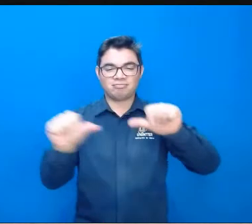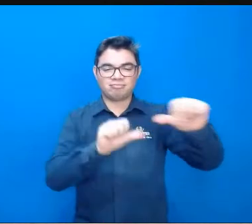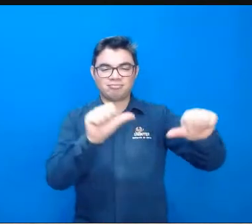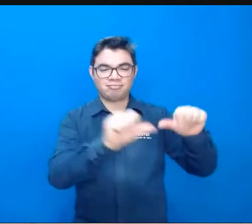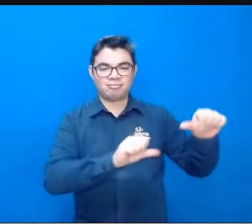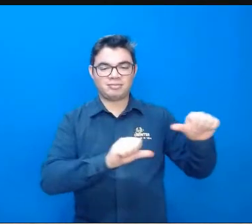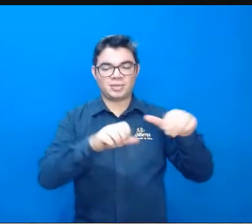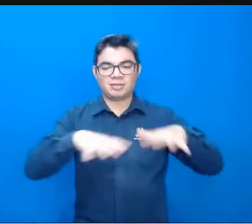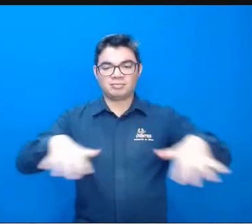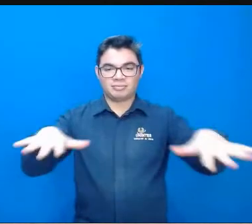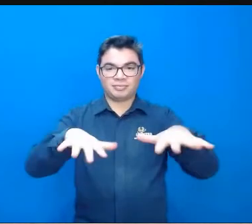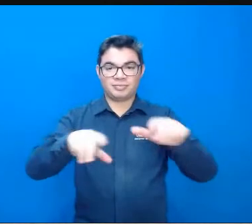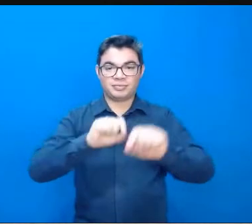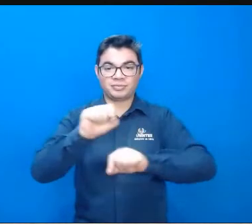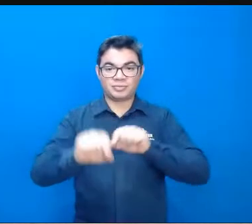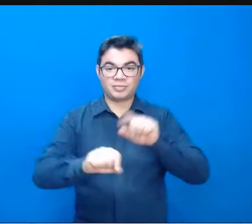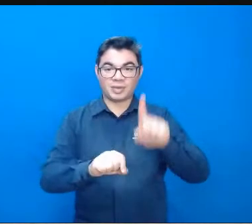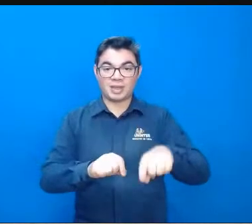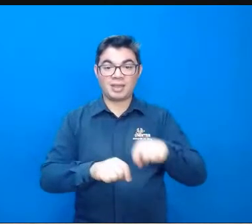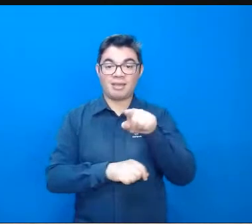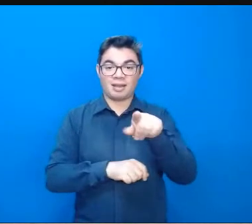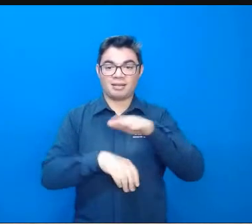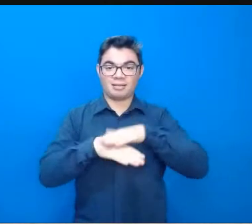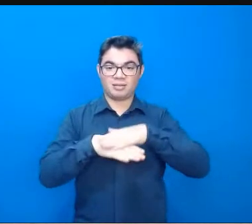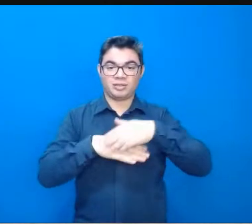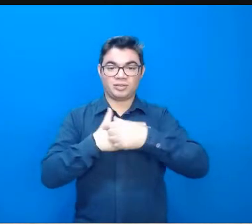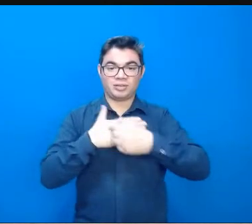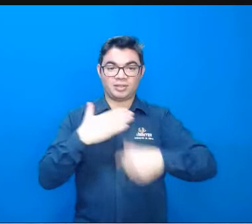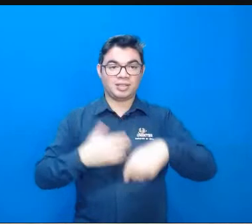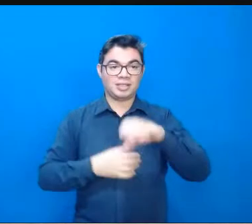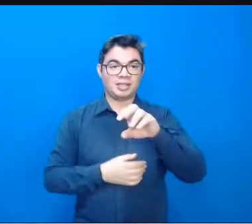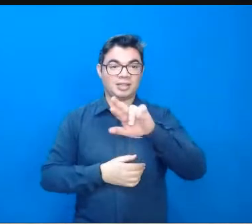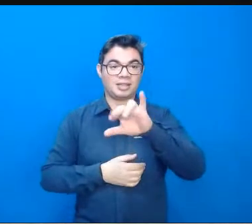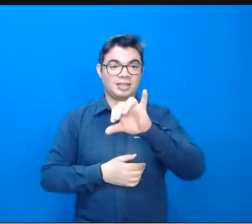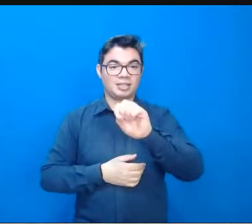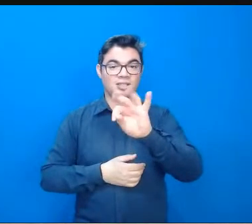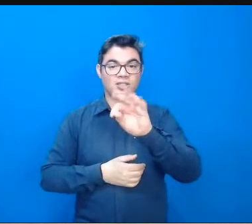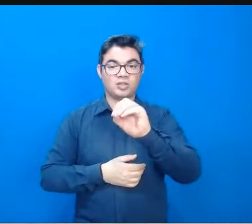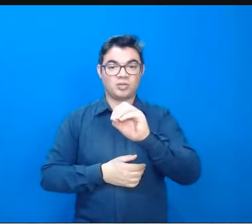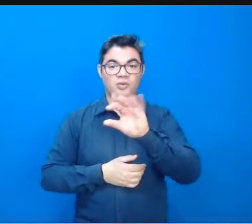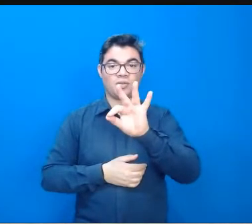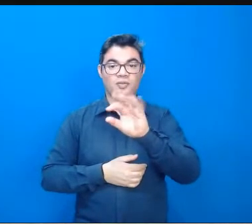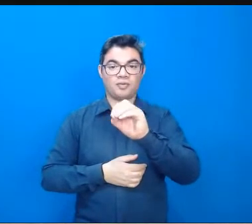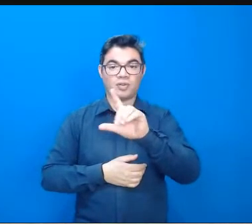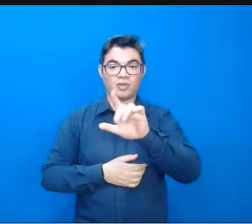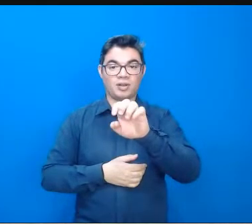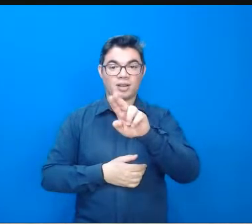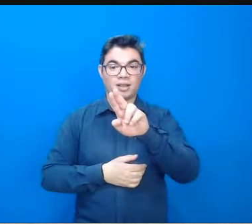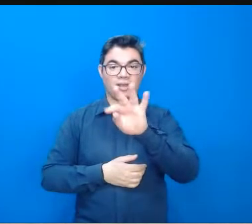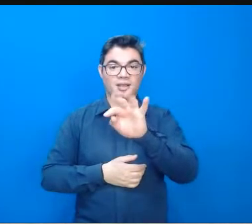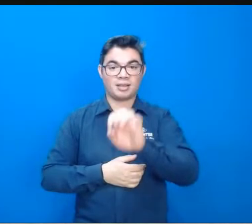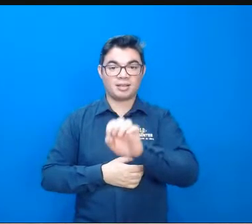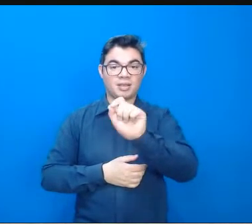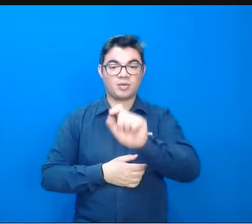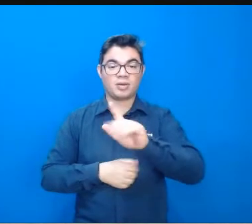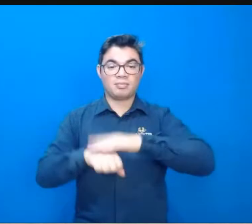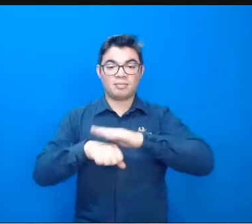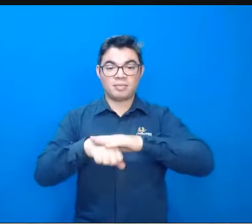o o Cristofoletti teve grande influência também na geomorfologia brasileira